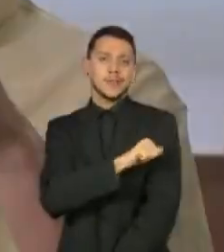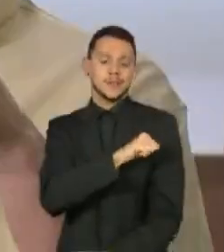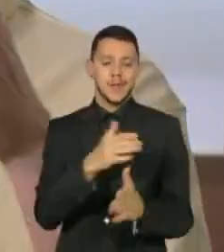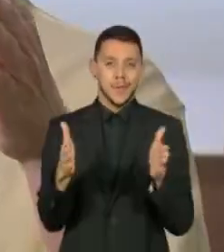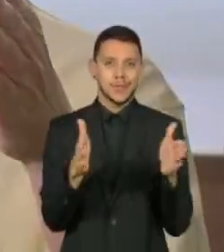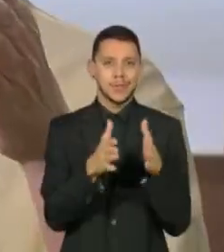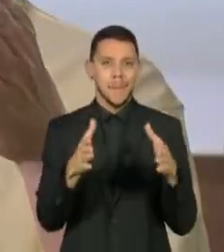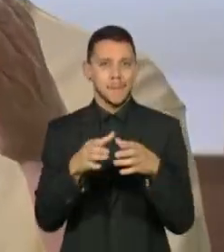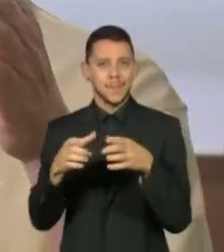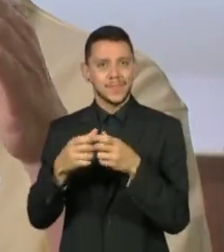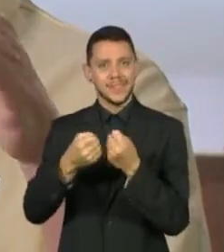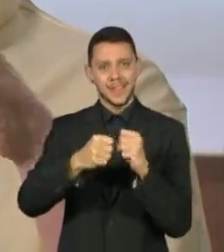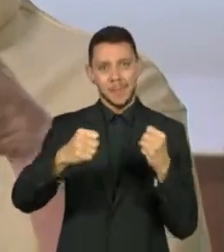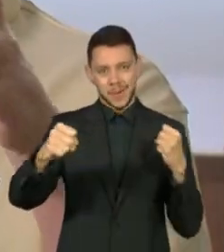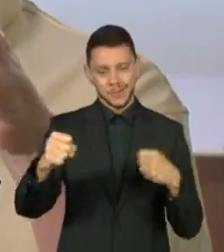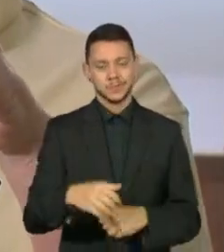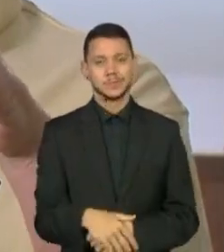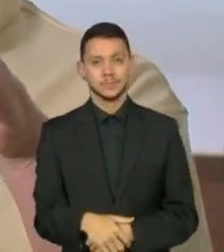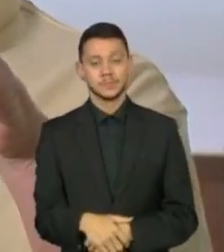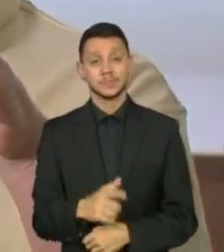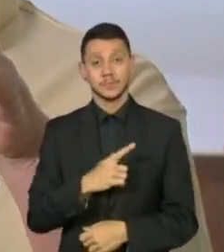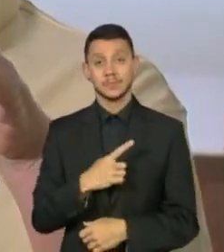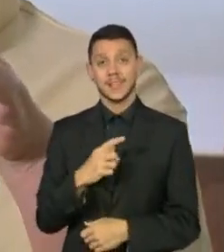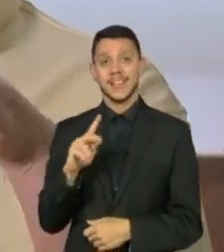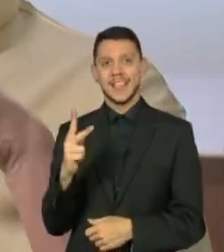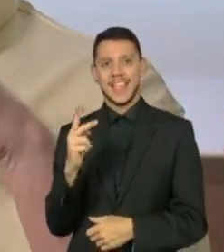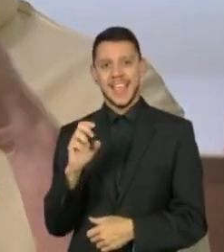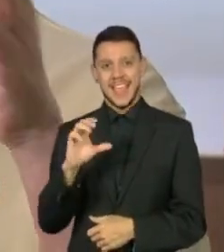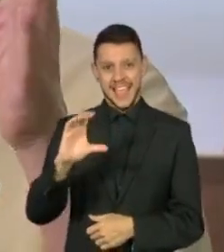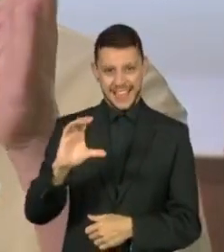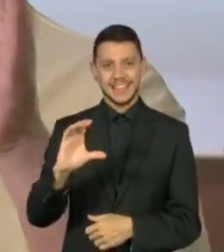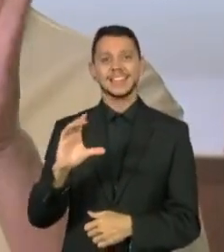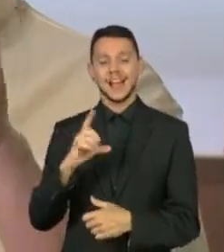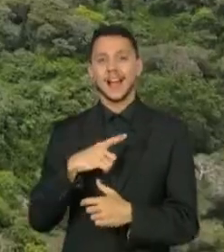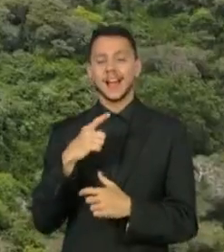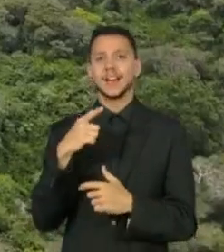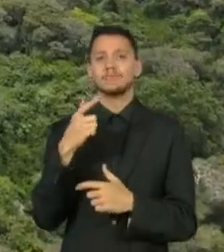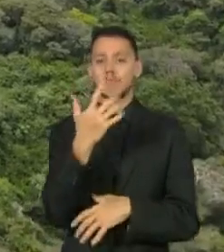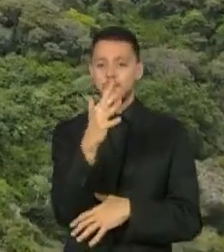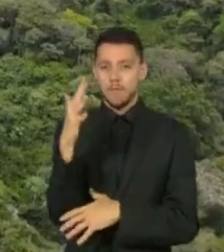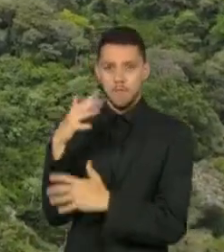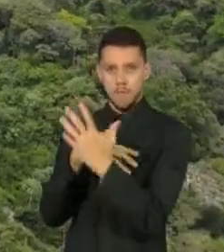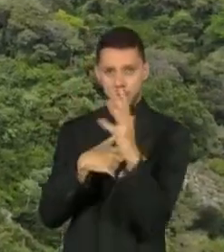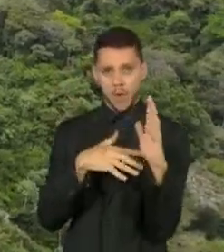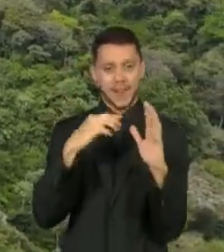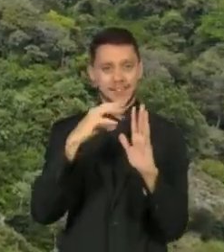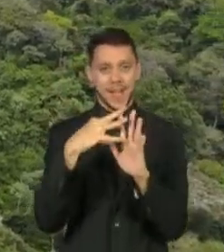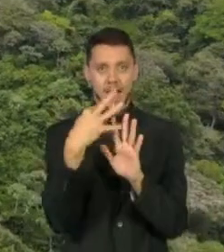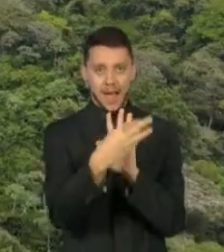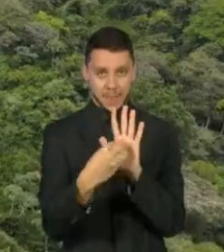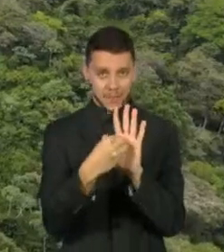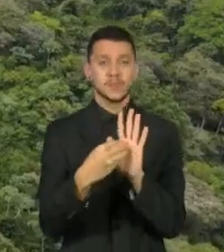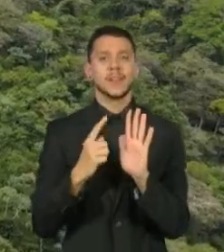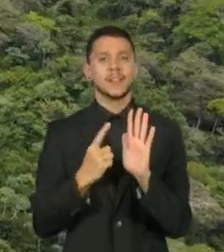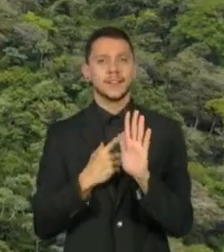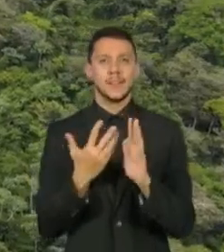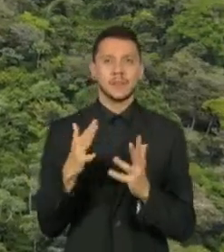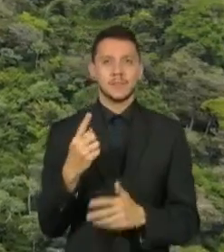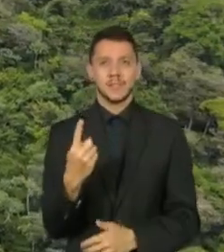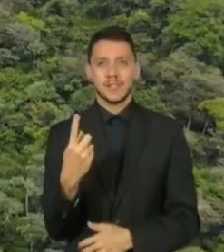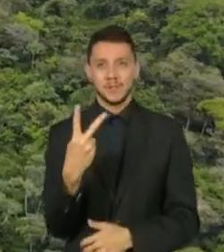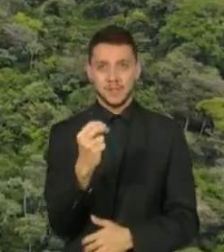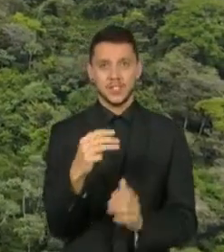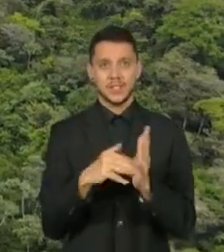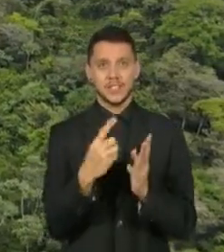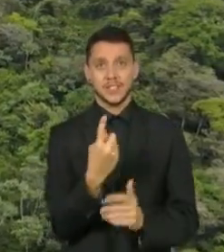Cada hectare de floresta amazônica tem, em média, entre 120 e 150 toneladas de